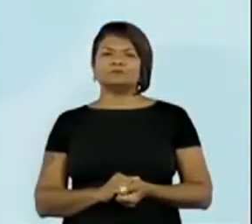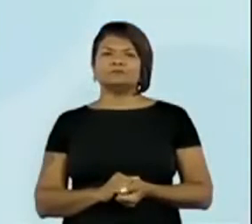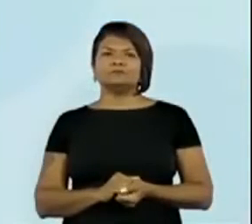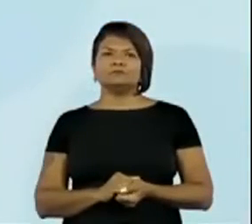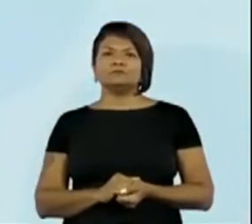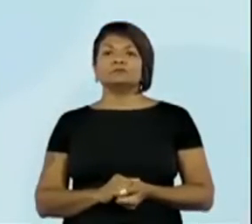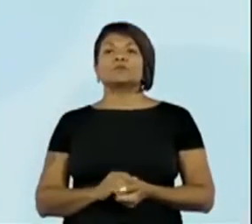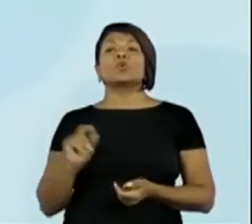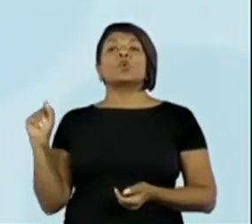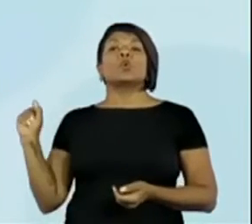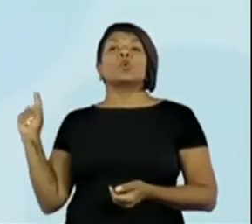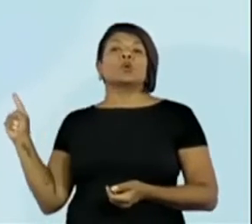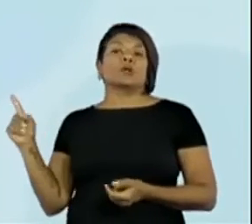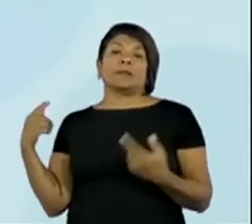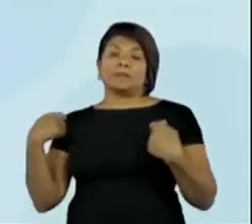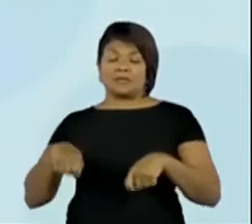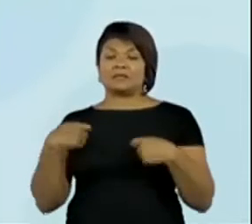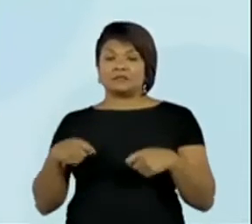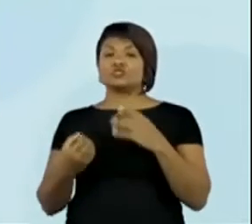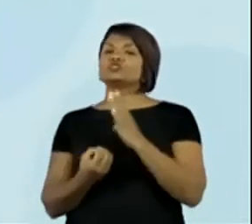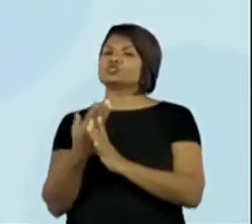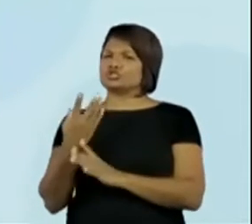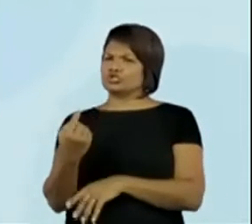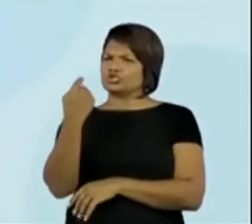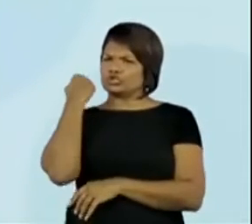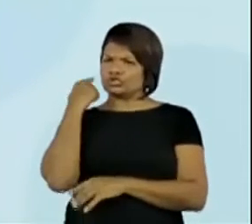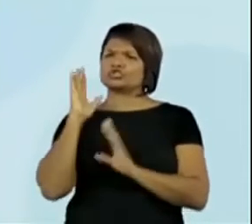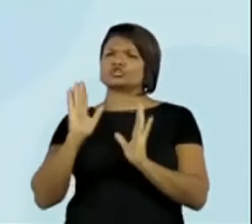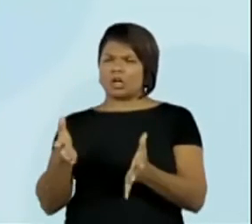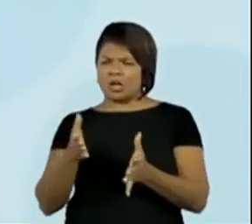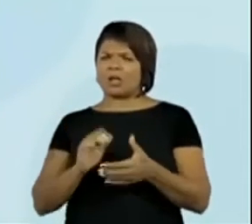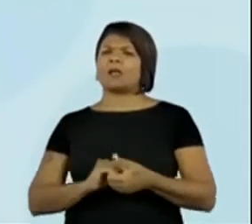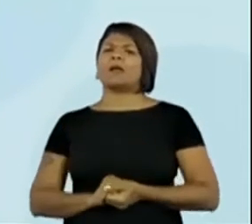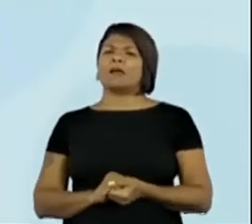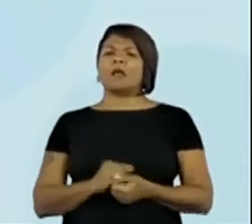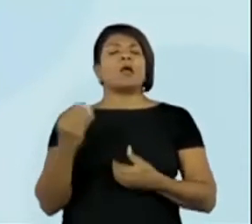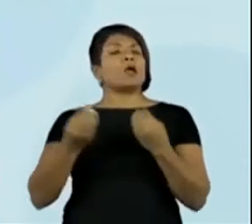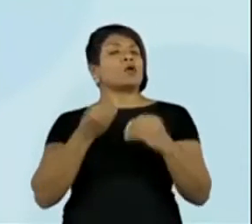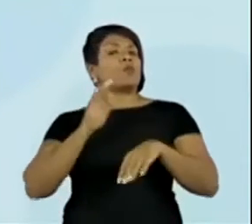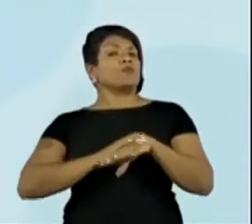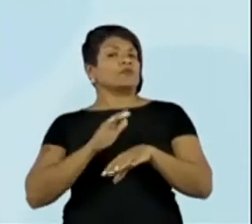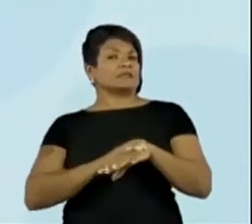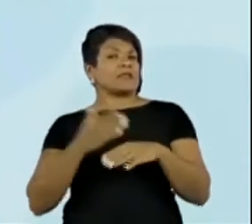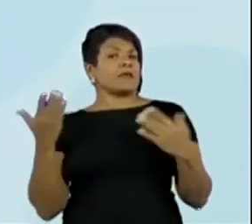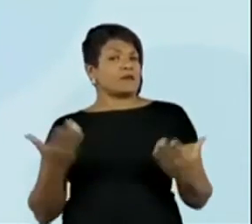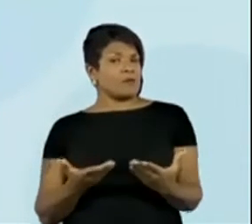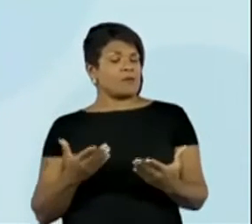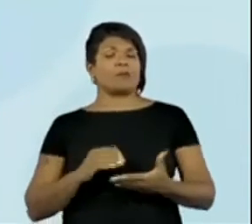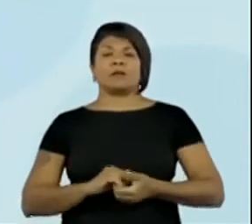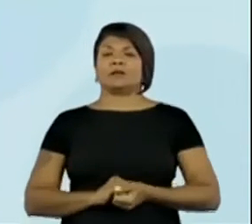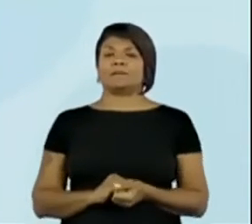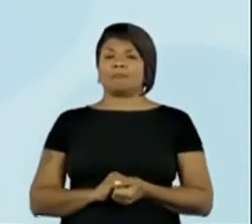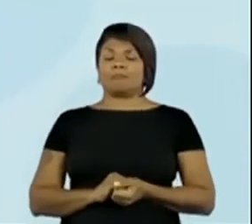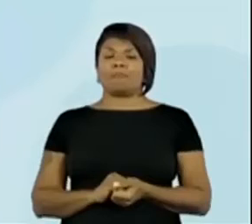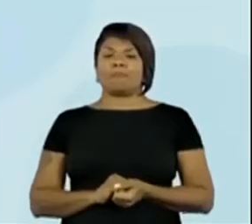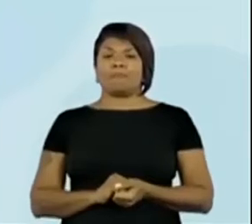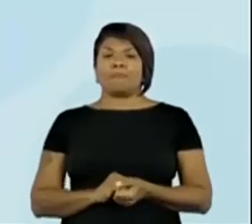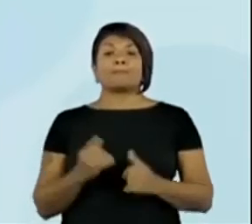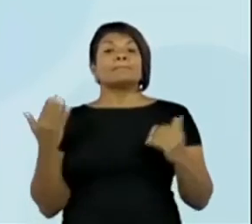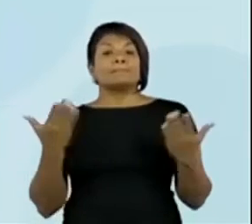O que eu vou precisar? Já falei a origem, né? O como fazer vai ser agora. Então, nós vamos estar